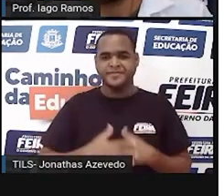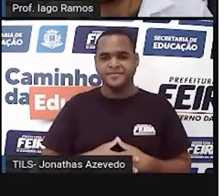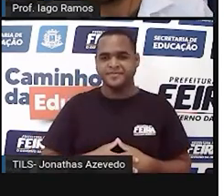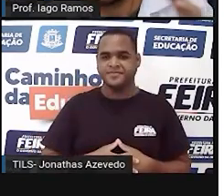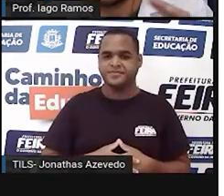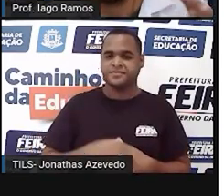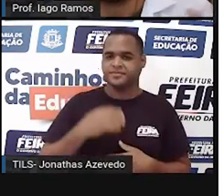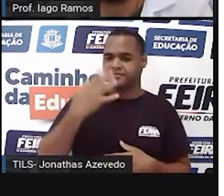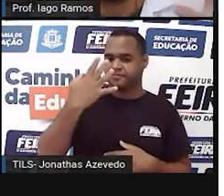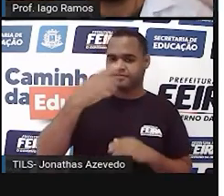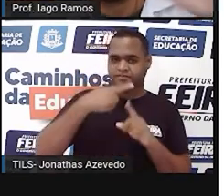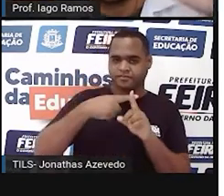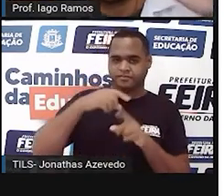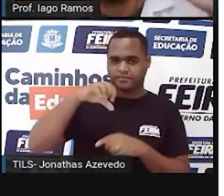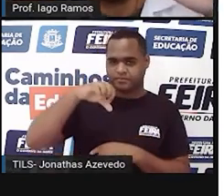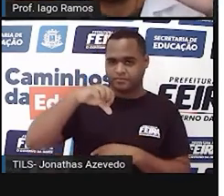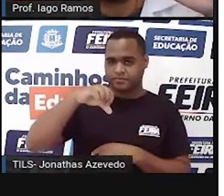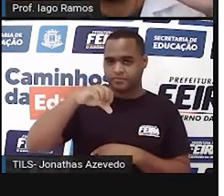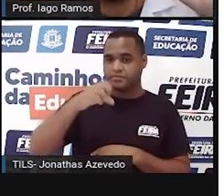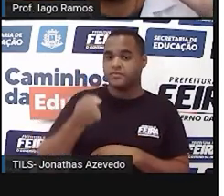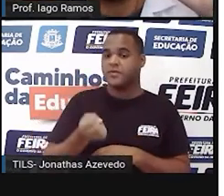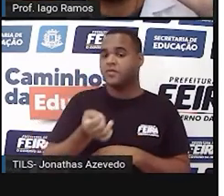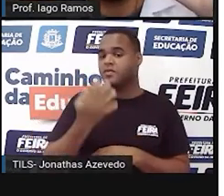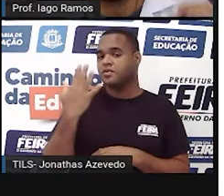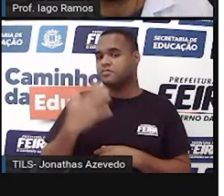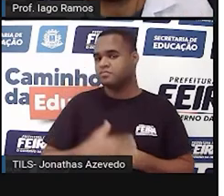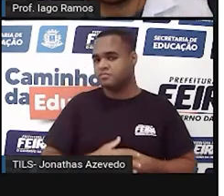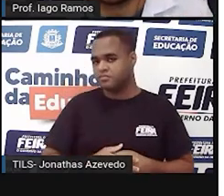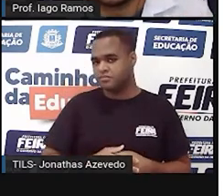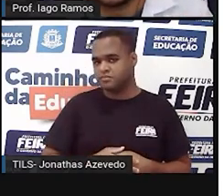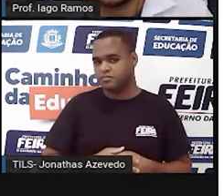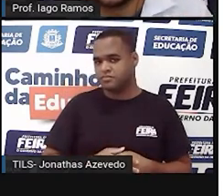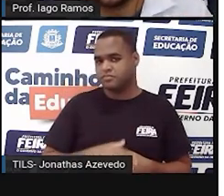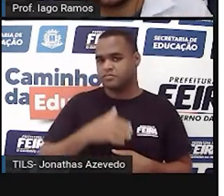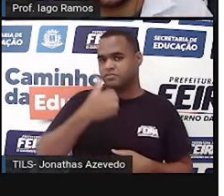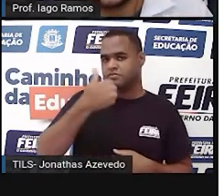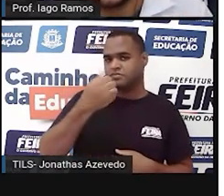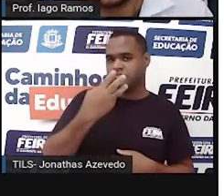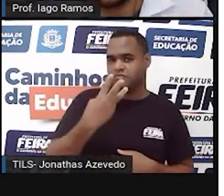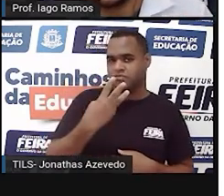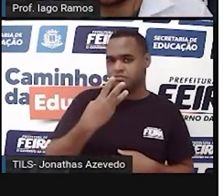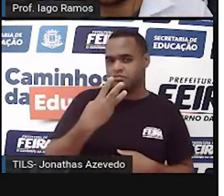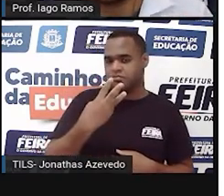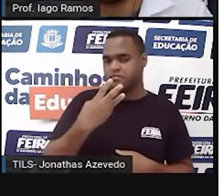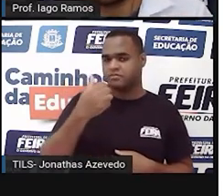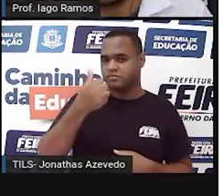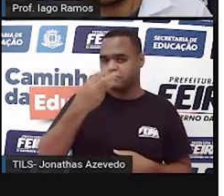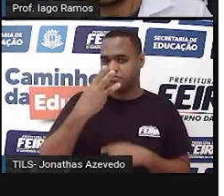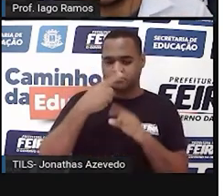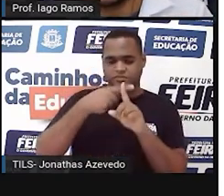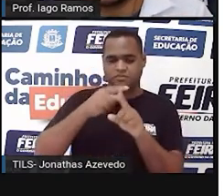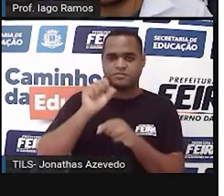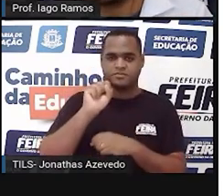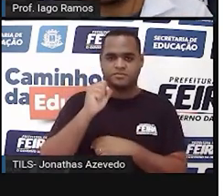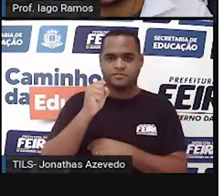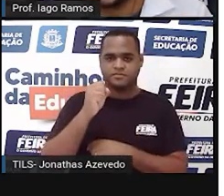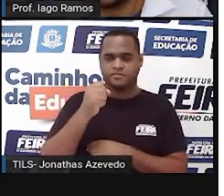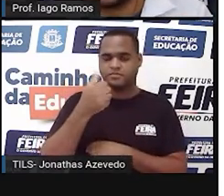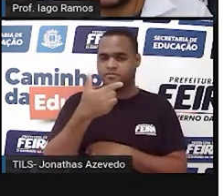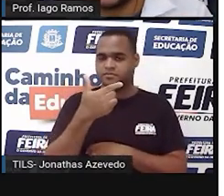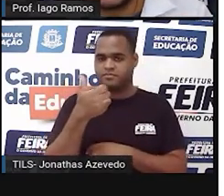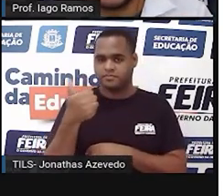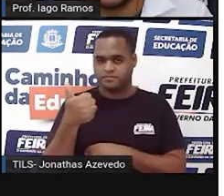9, a gente pode até usar os dedos, das mãos, né? Dá 13. Depois, 13 mais 8, dá